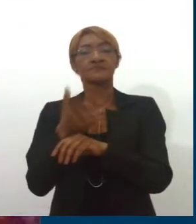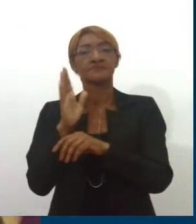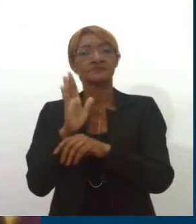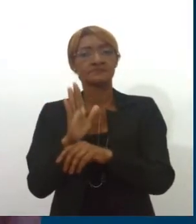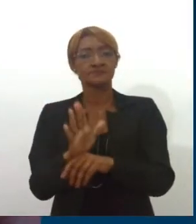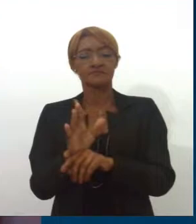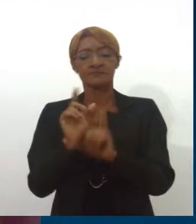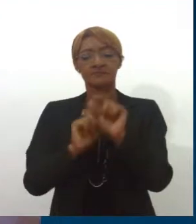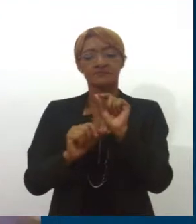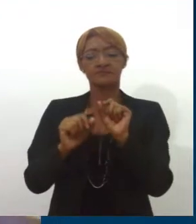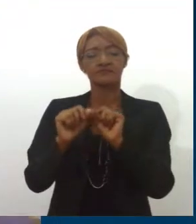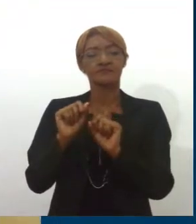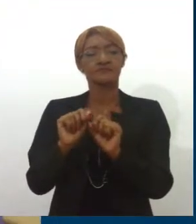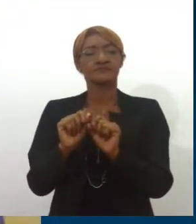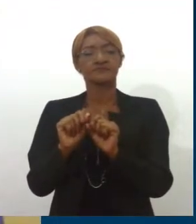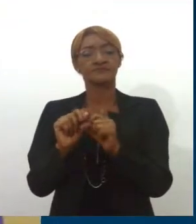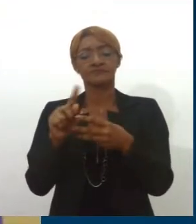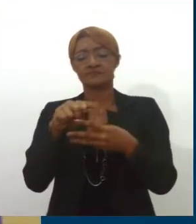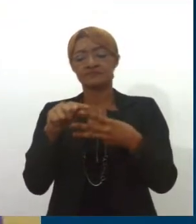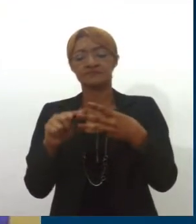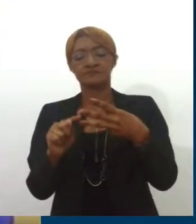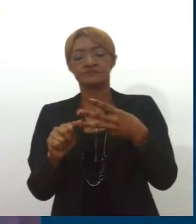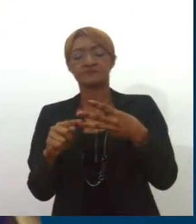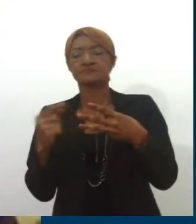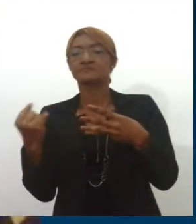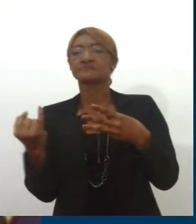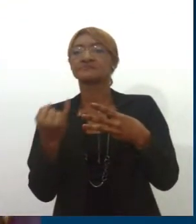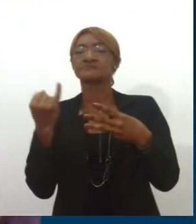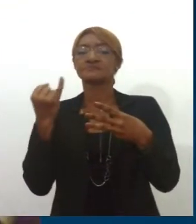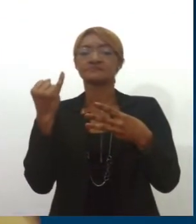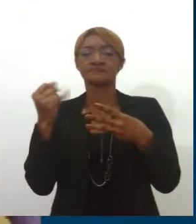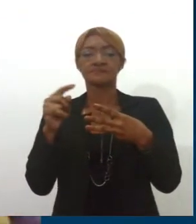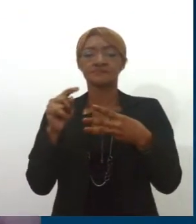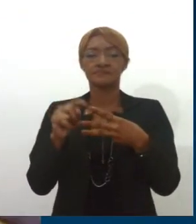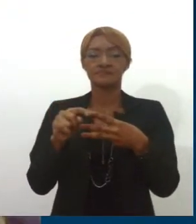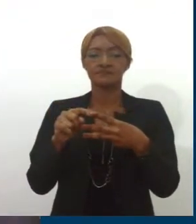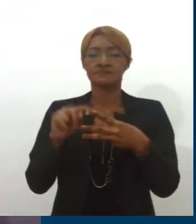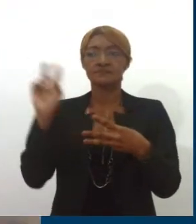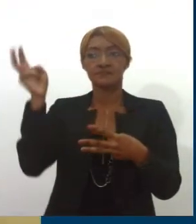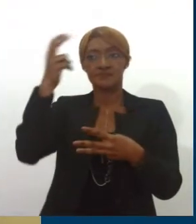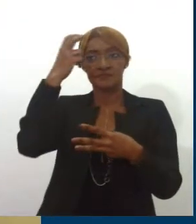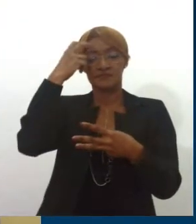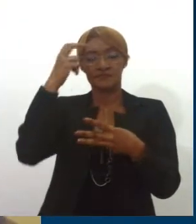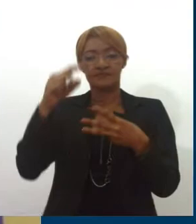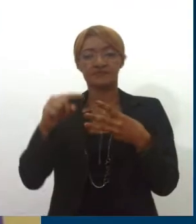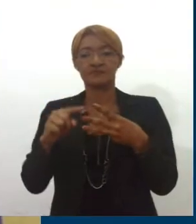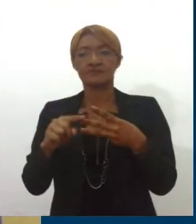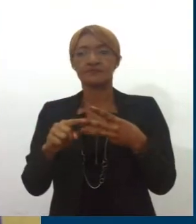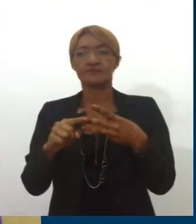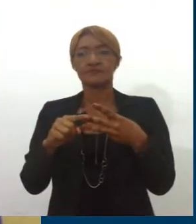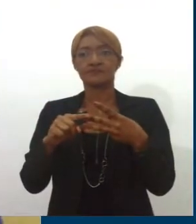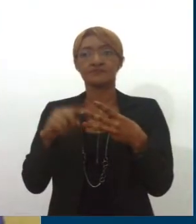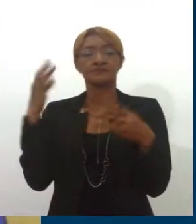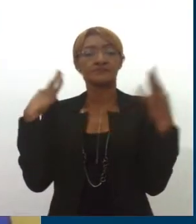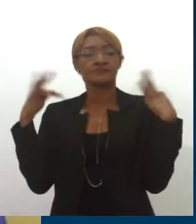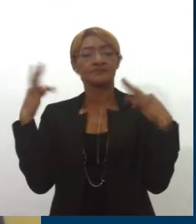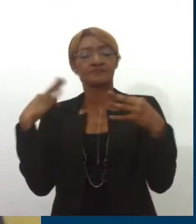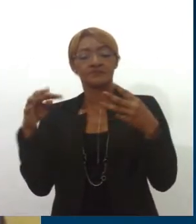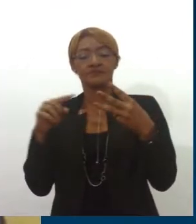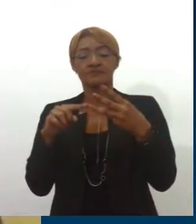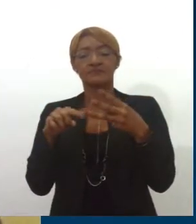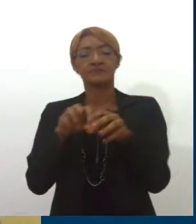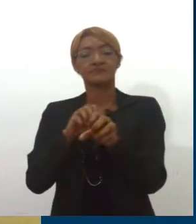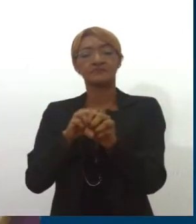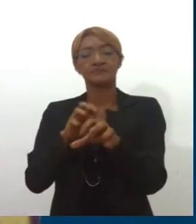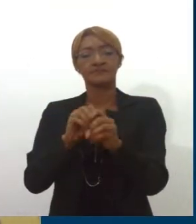reconhecimento, ele aponta três importantes caminhos. Ele aponta o caminho da cultura, do turismo e da educação. É